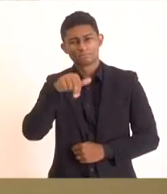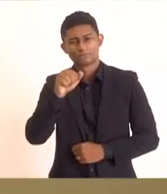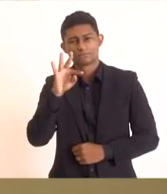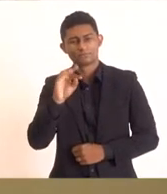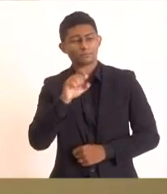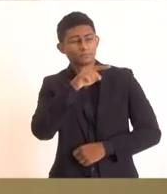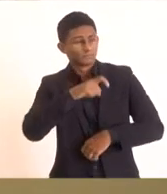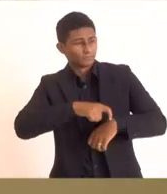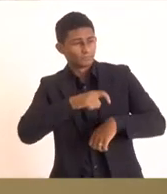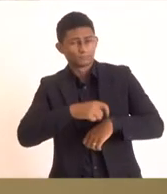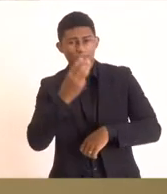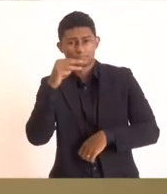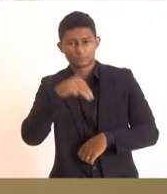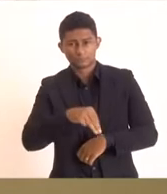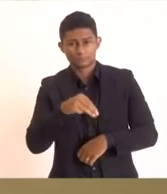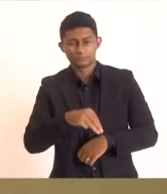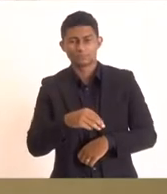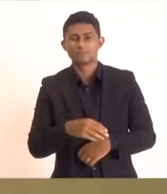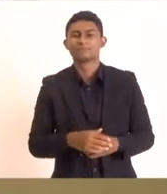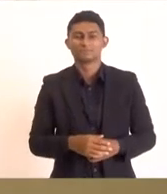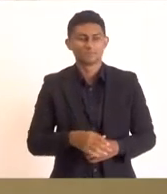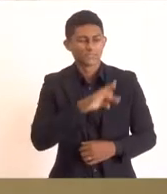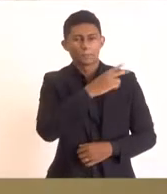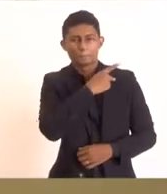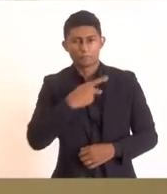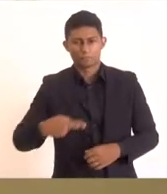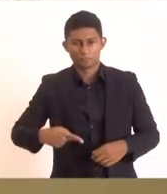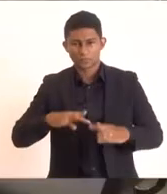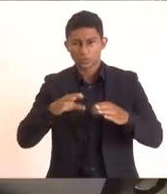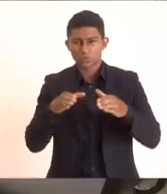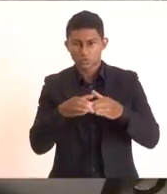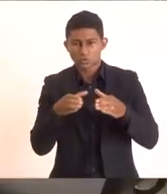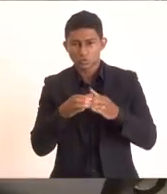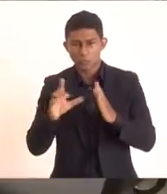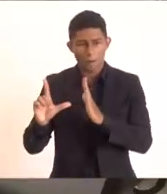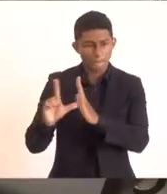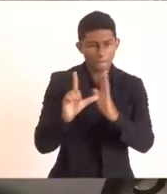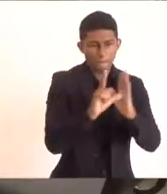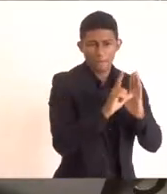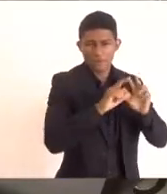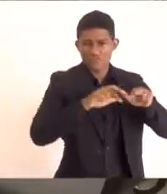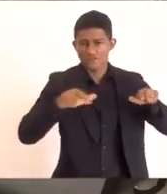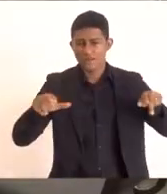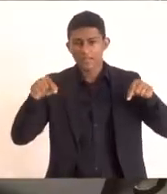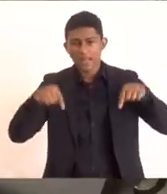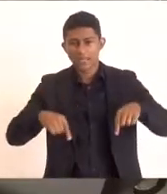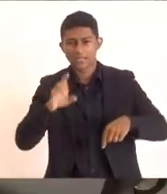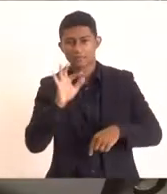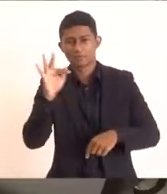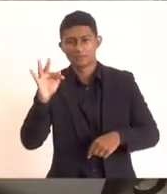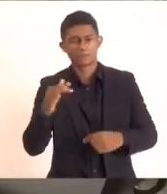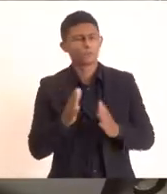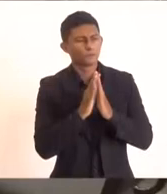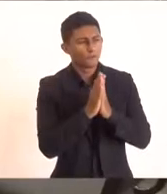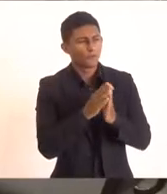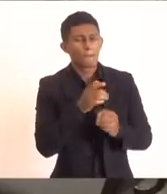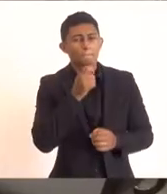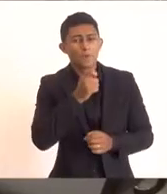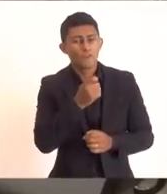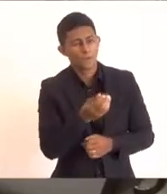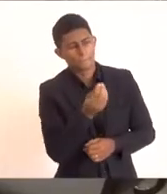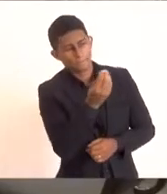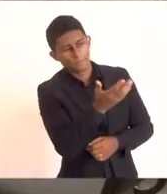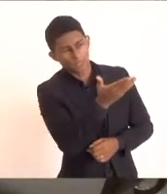minutos, Marins, perdão, presidente da Associação Comercial e Industrial de Cabo Frio. Fazer chegar o microfone, por favor, ao Renato.